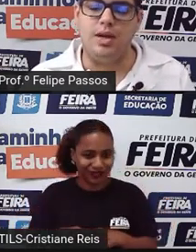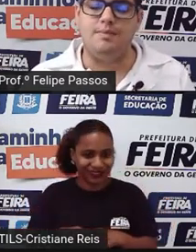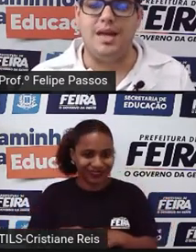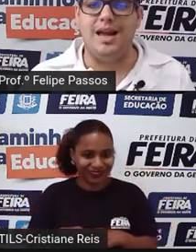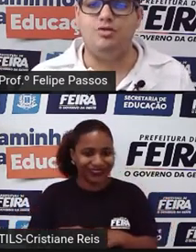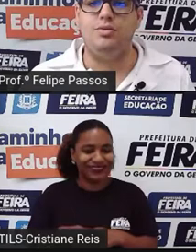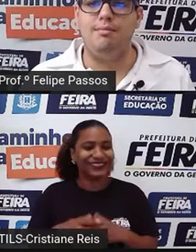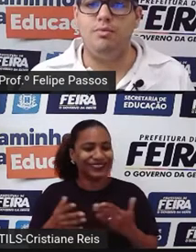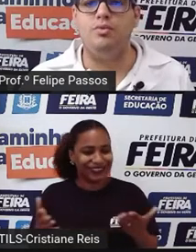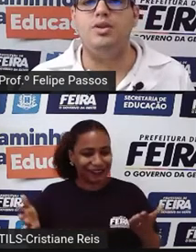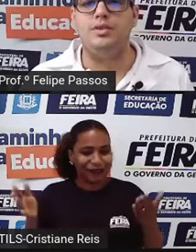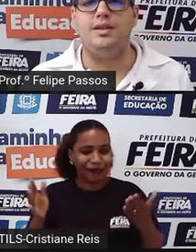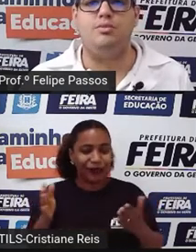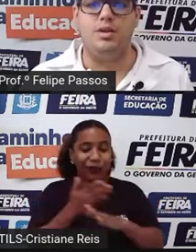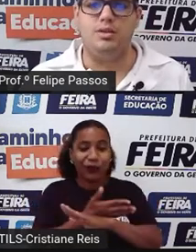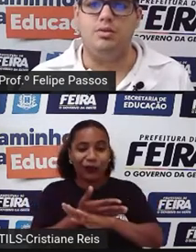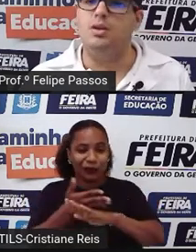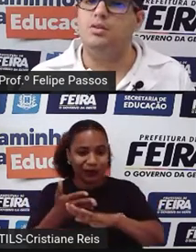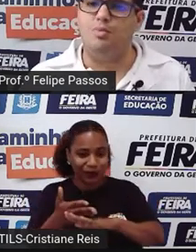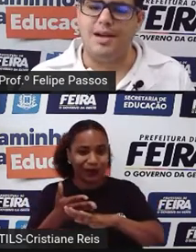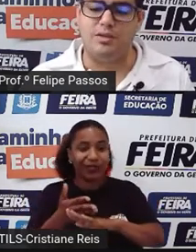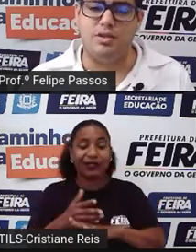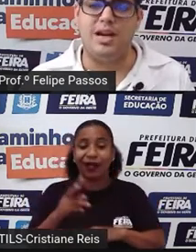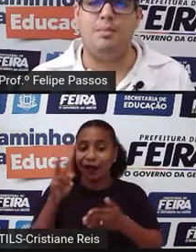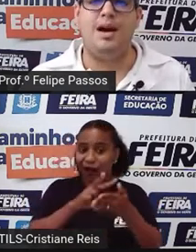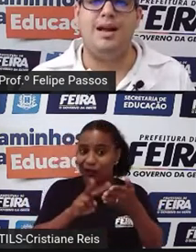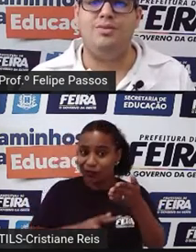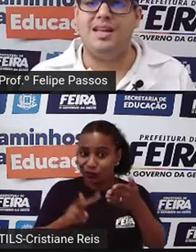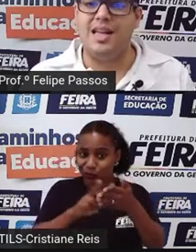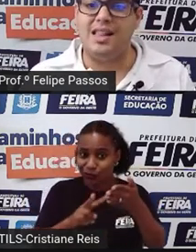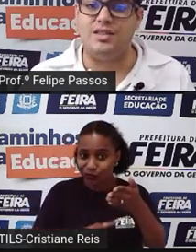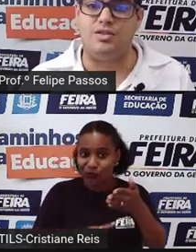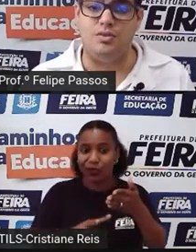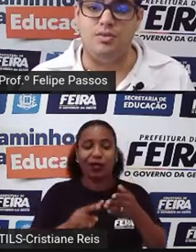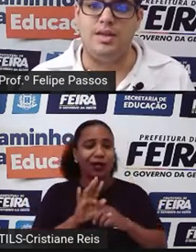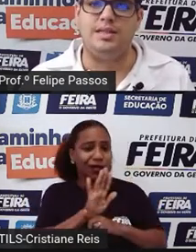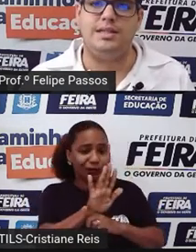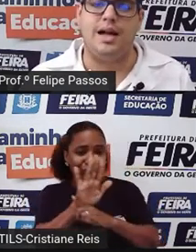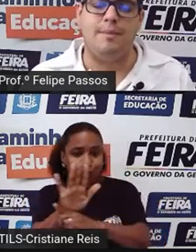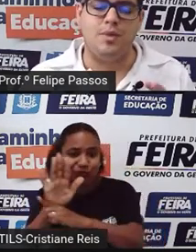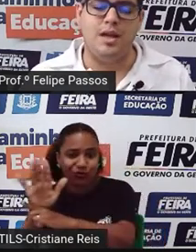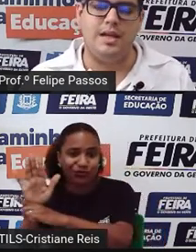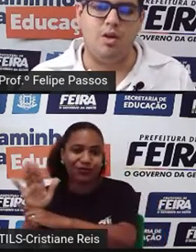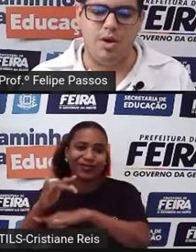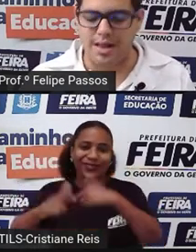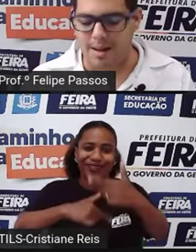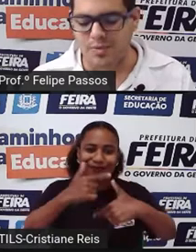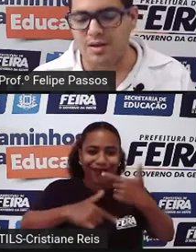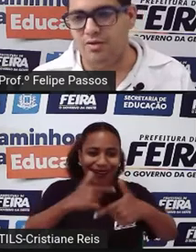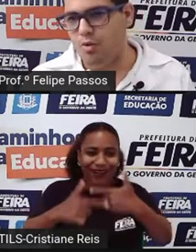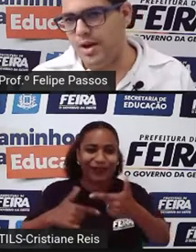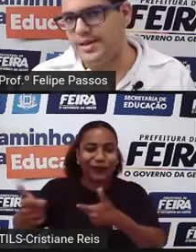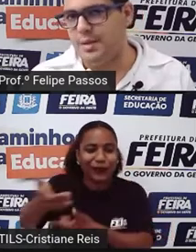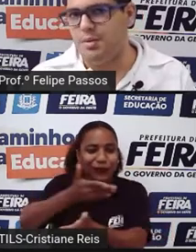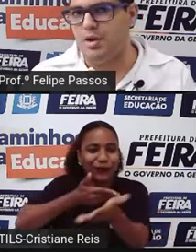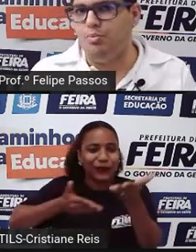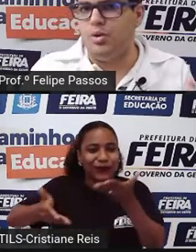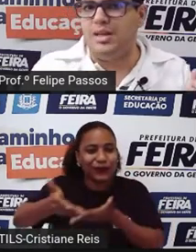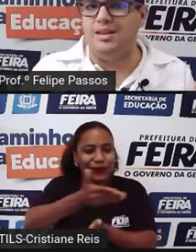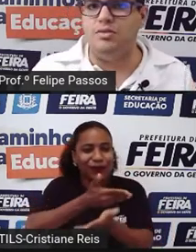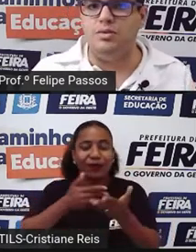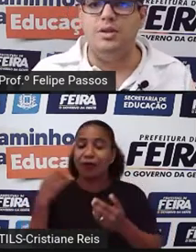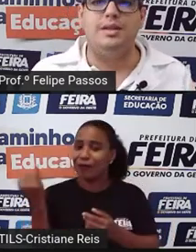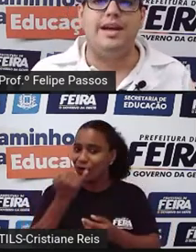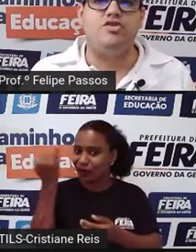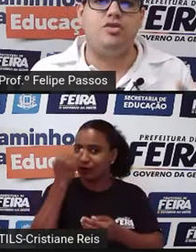leitura, ele ajuda muito o ser humano no mercado de trabalho, nas relações, tá? Então, bora lá. Vamos conhecer primeiro um